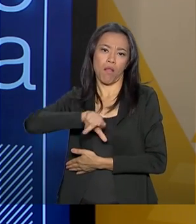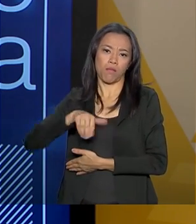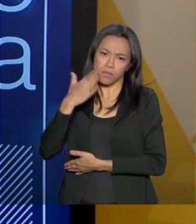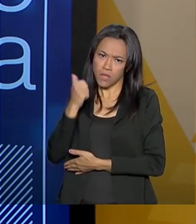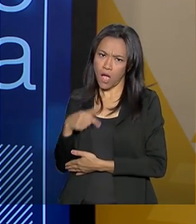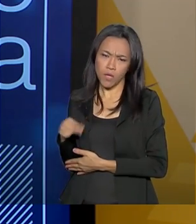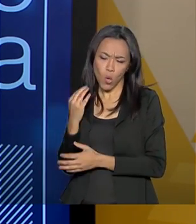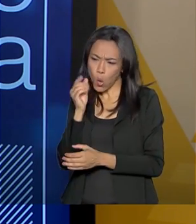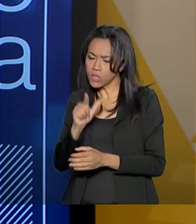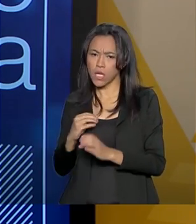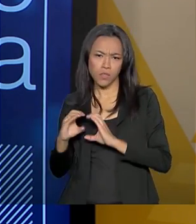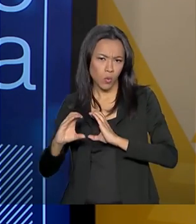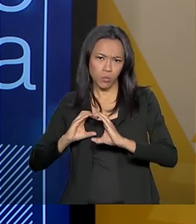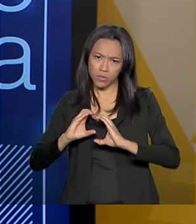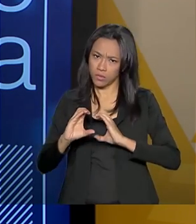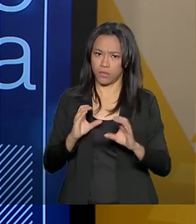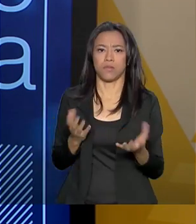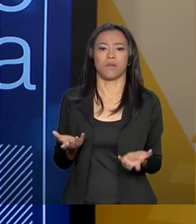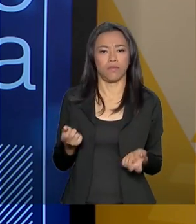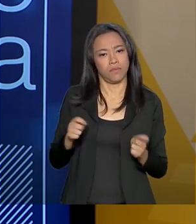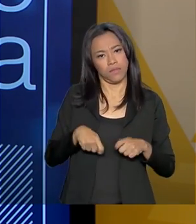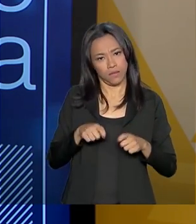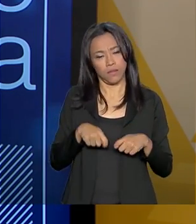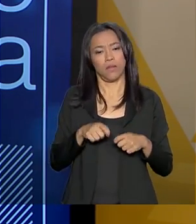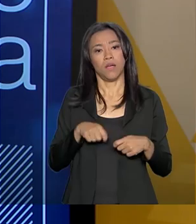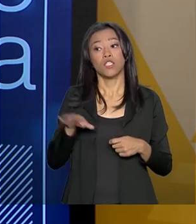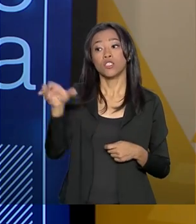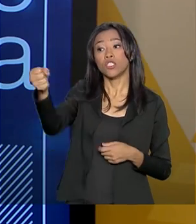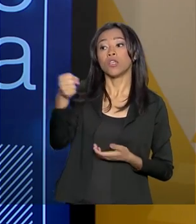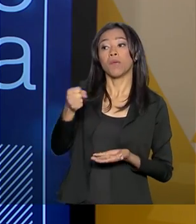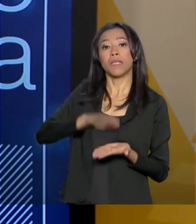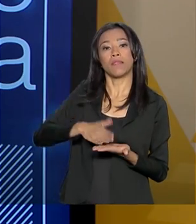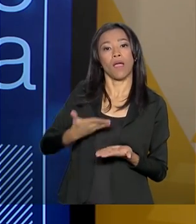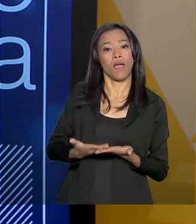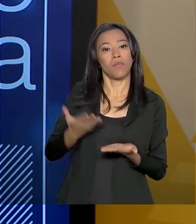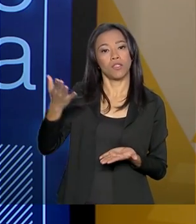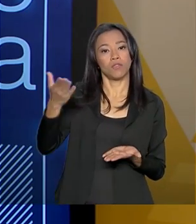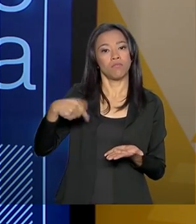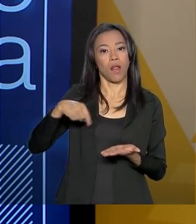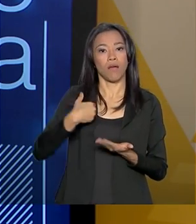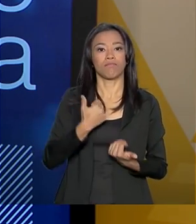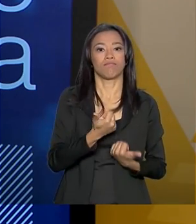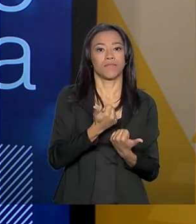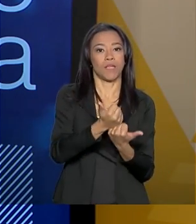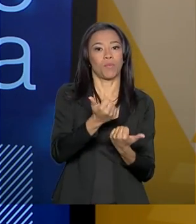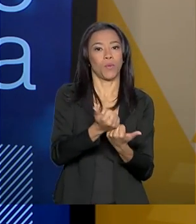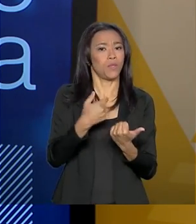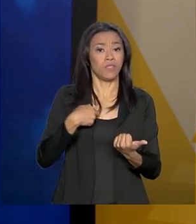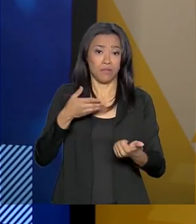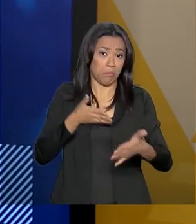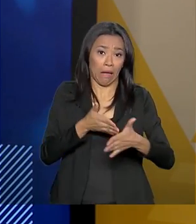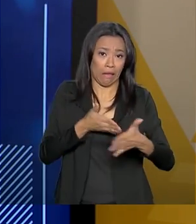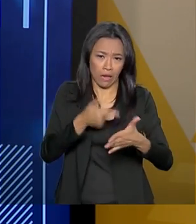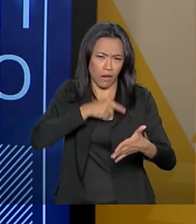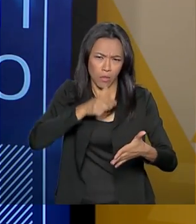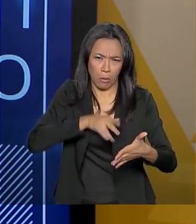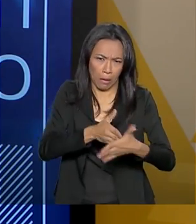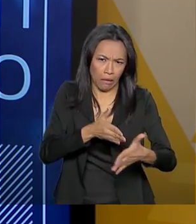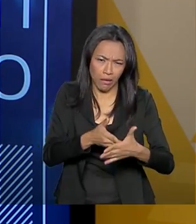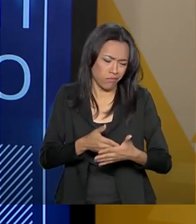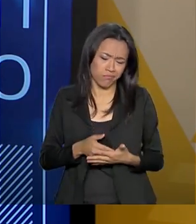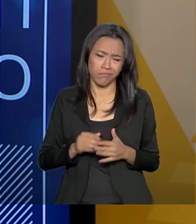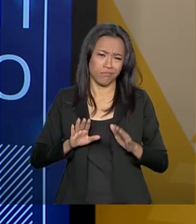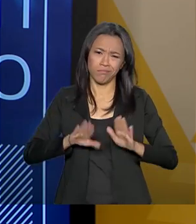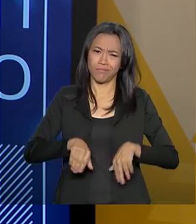propiciam a presença de intérpretes, de tradutores. Então, isso não é barreira. O que eles querem, na